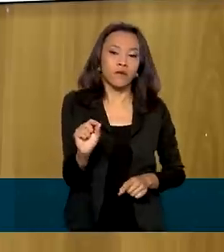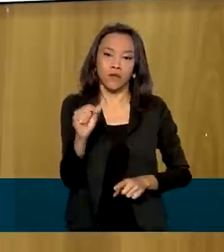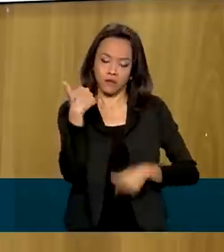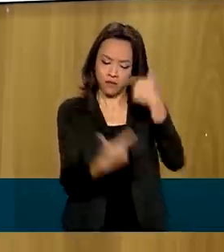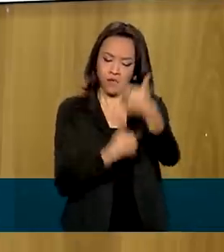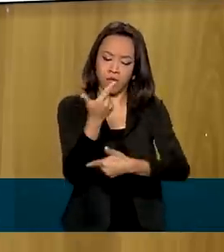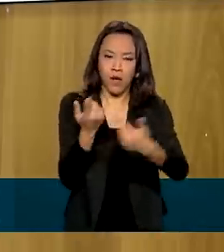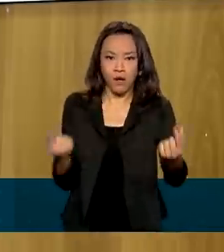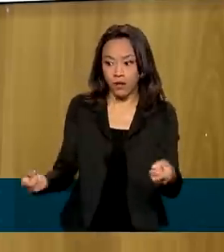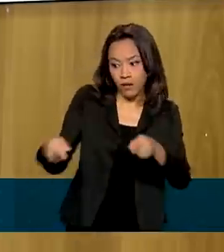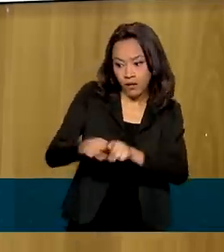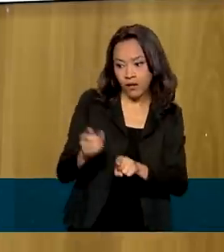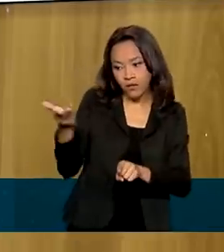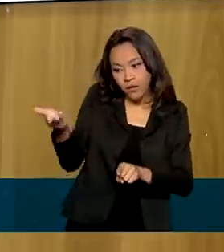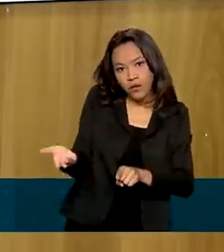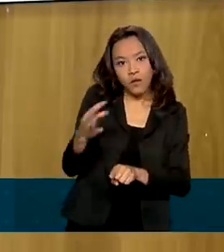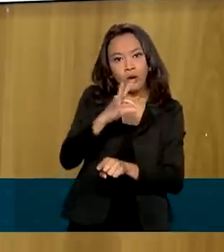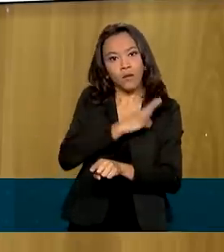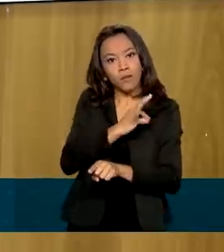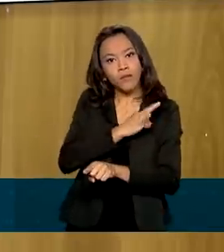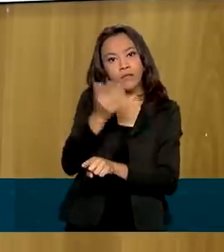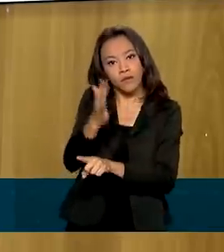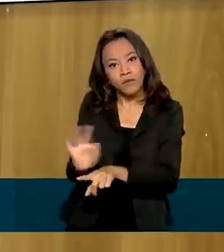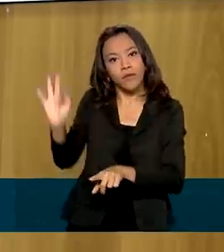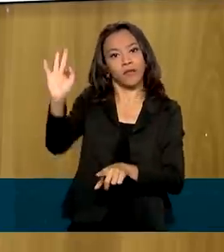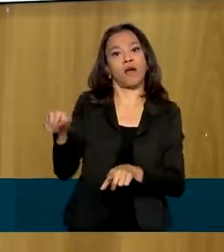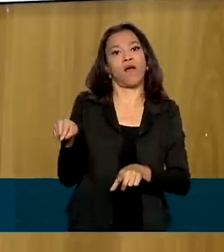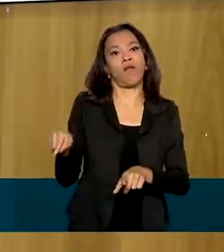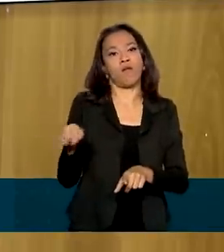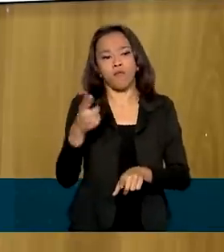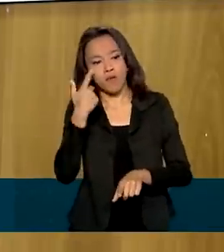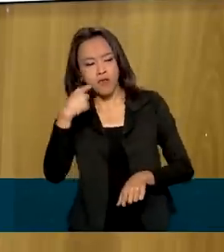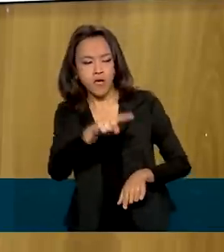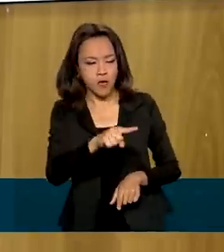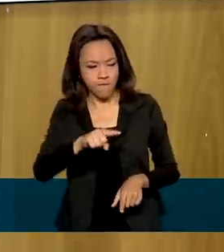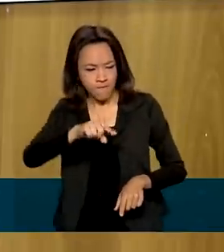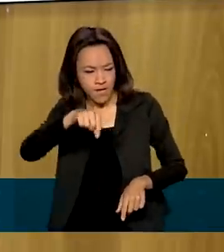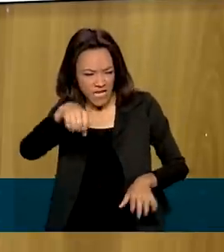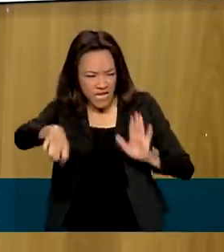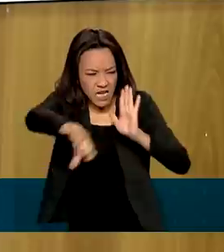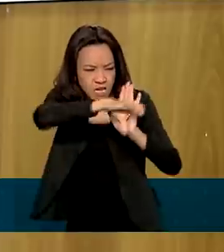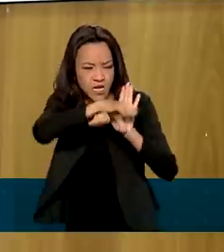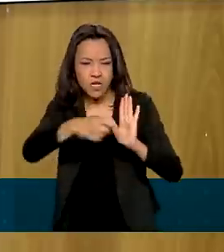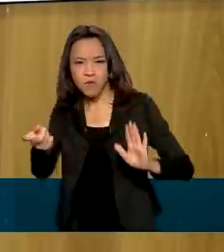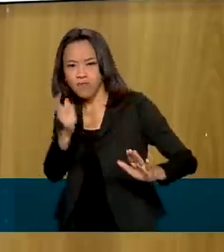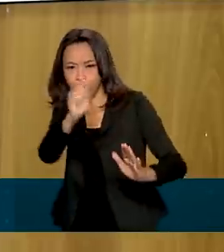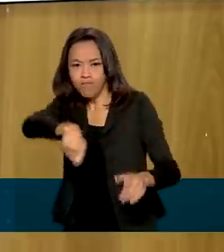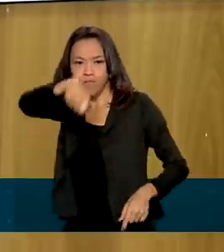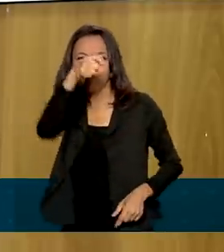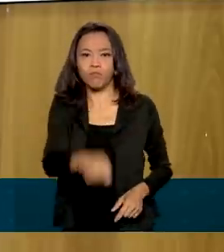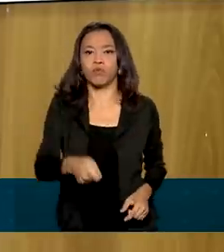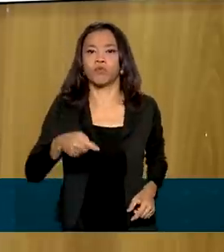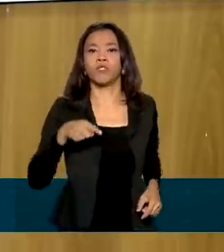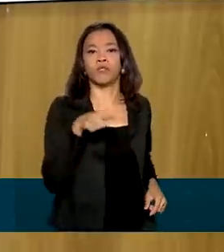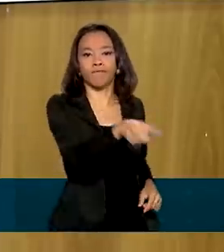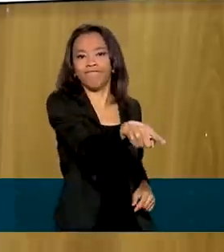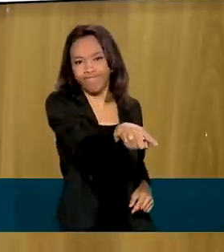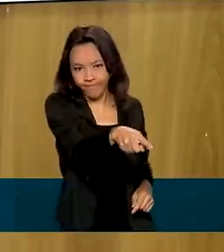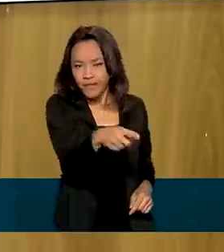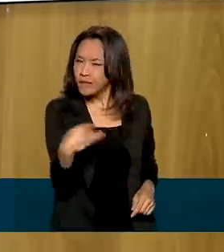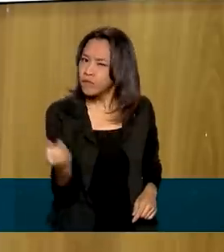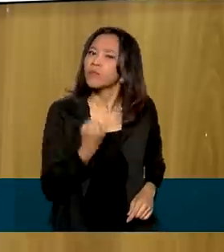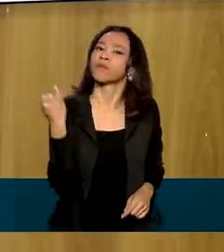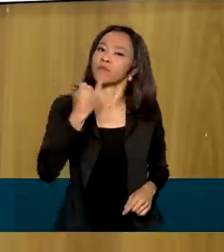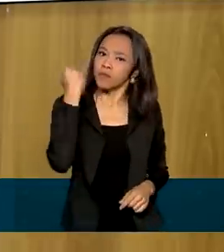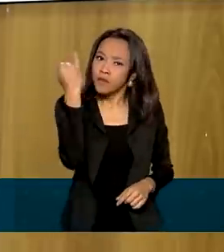com a Polícia Federal para que a gente possa verdadeiramente responsabilizar quem comete esses crimes e acabar com essas organizações criminosas. Isso é